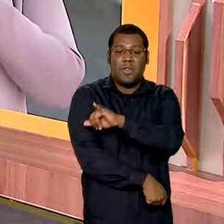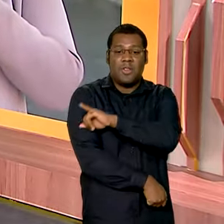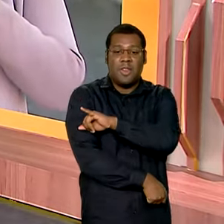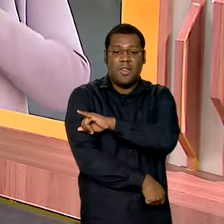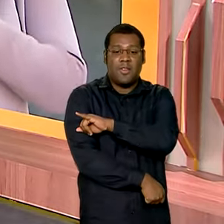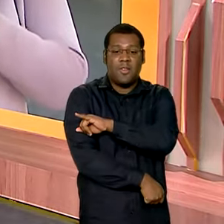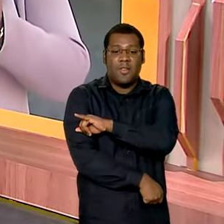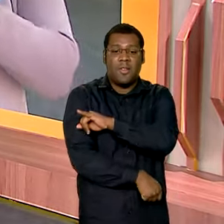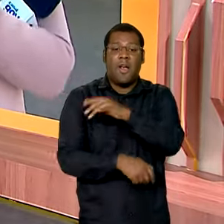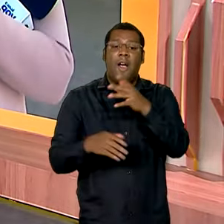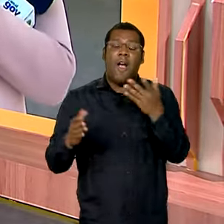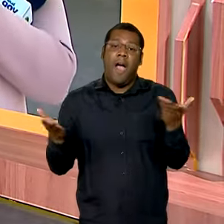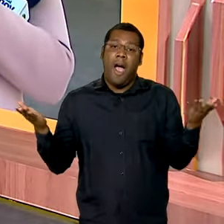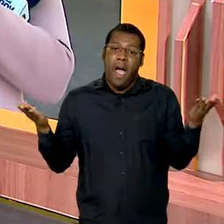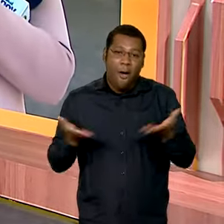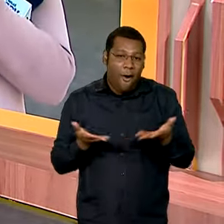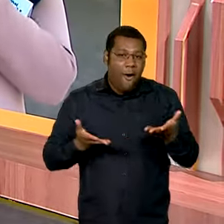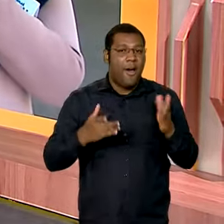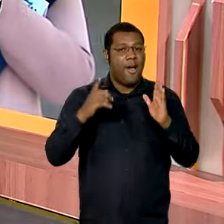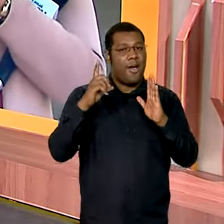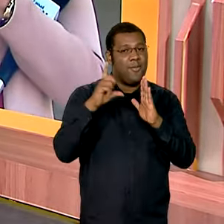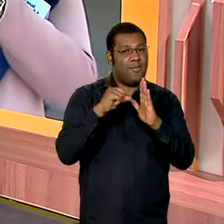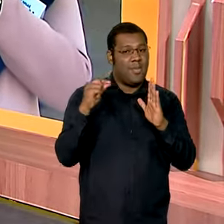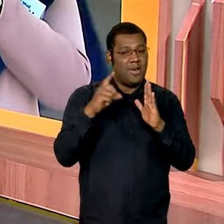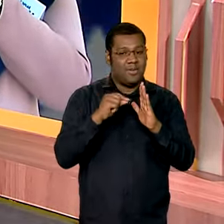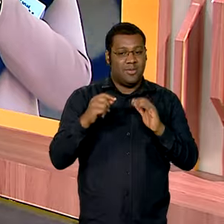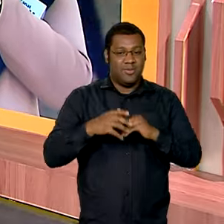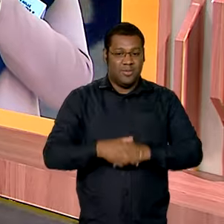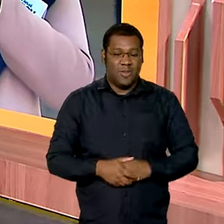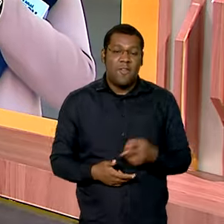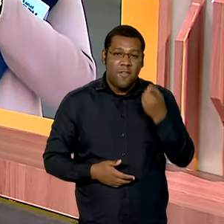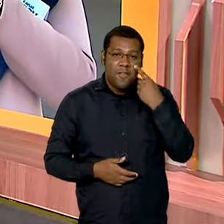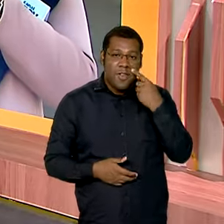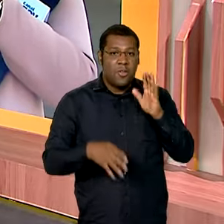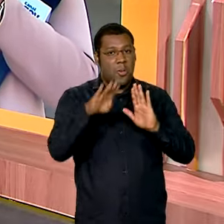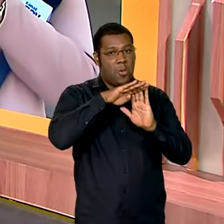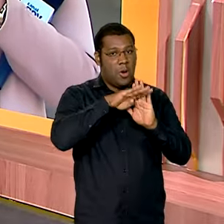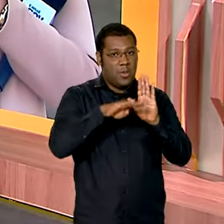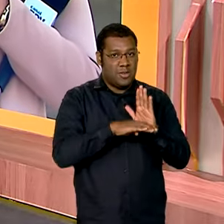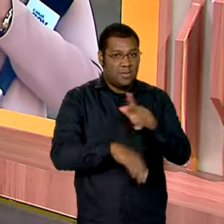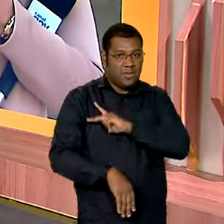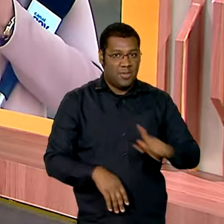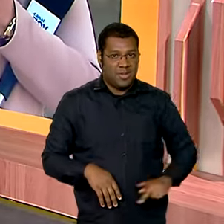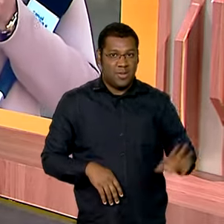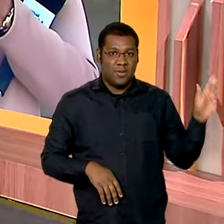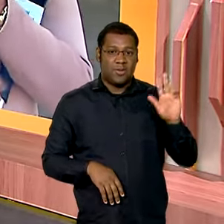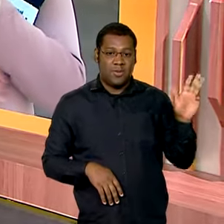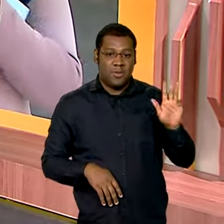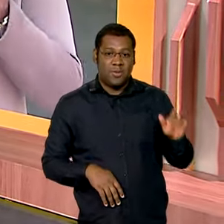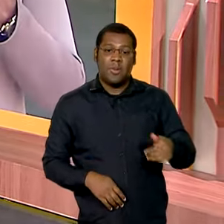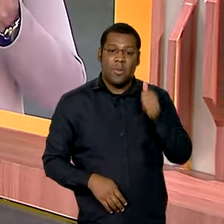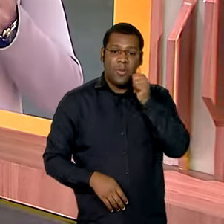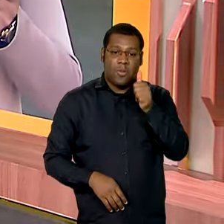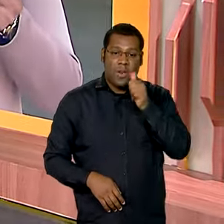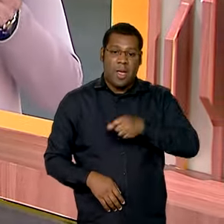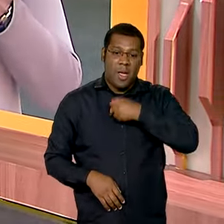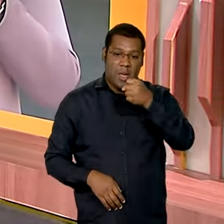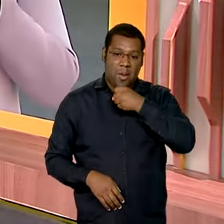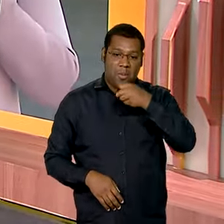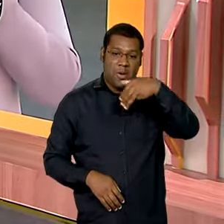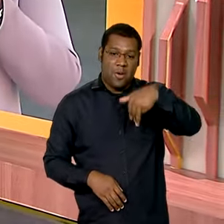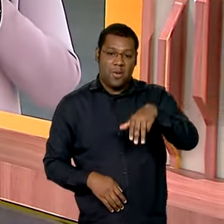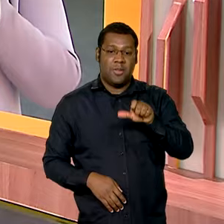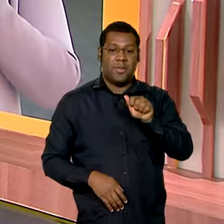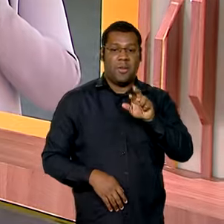vamos direto ao Palácio do Planalto saber o dia do presidente Lula. Quem tem esses detalhes para a gente é a repórter Márcia Fernandes, ao